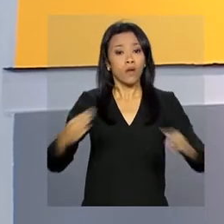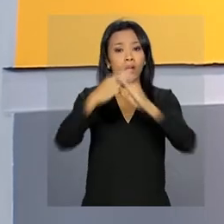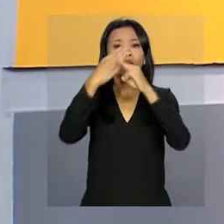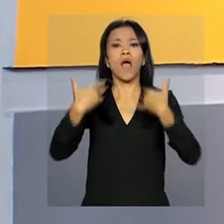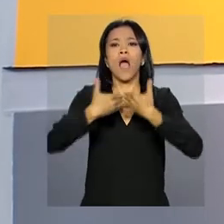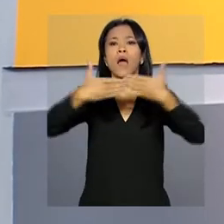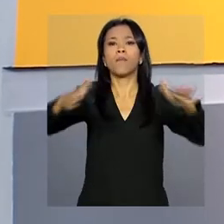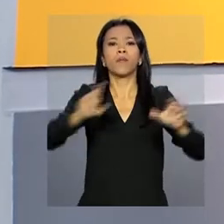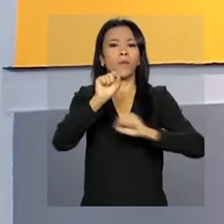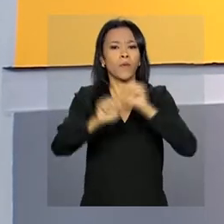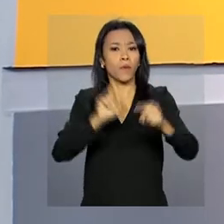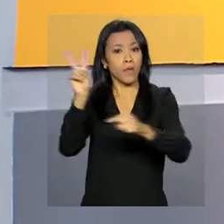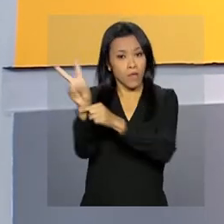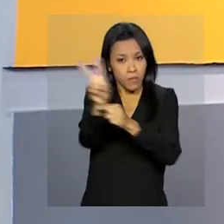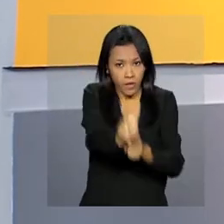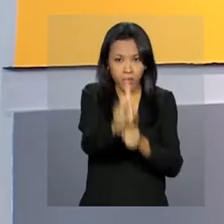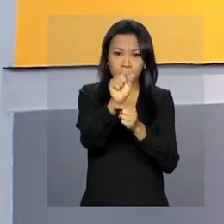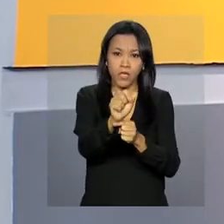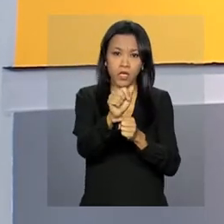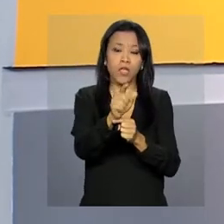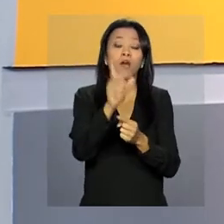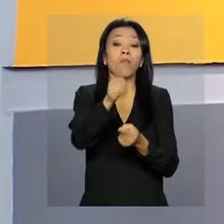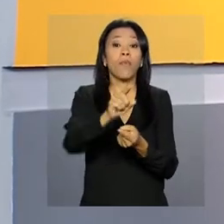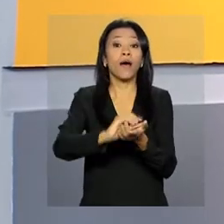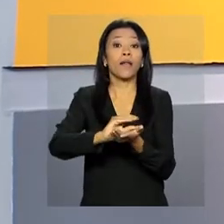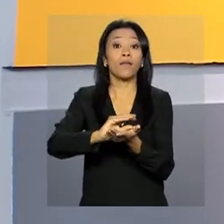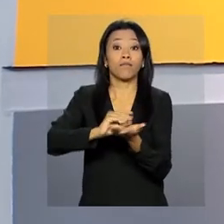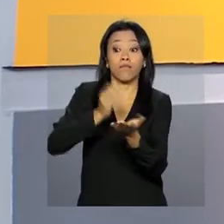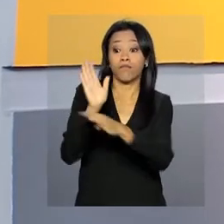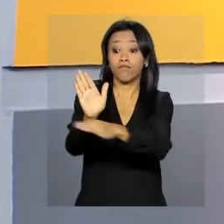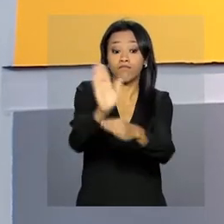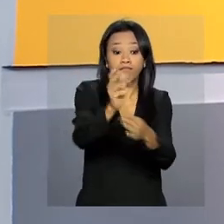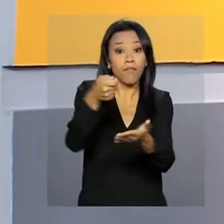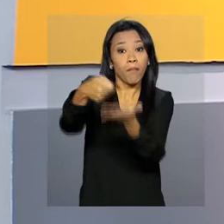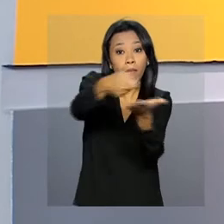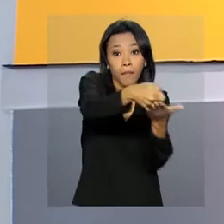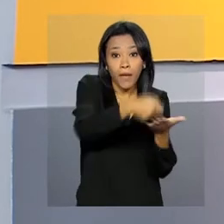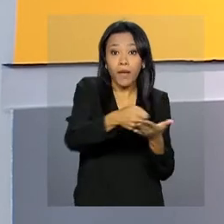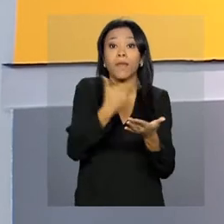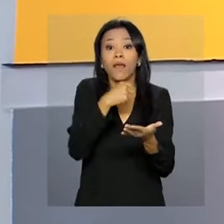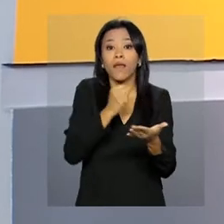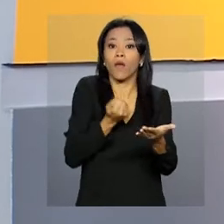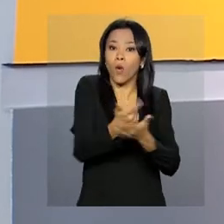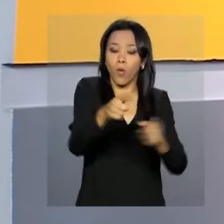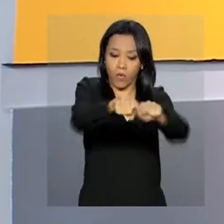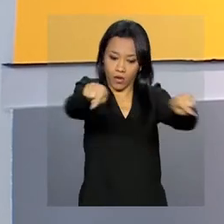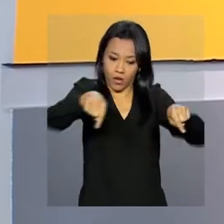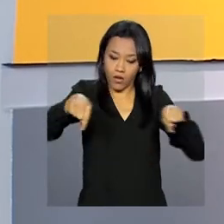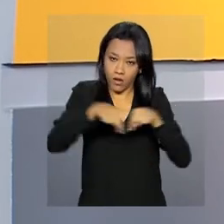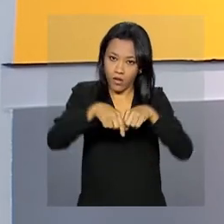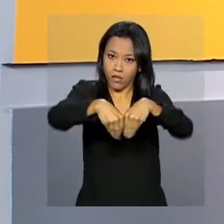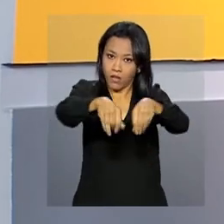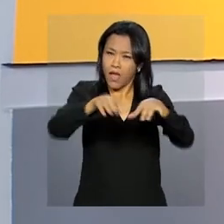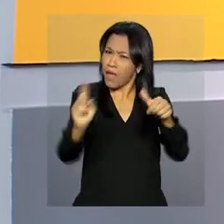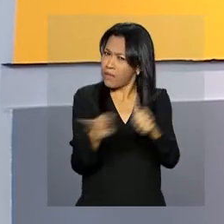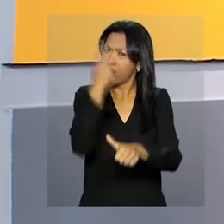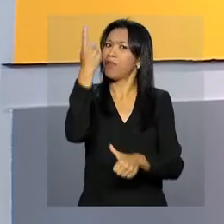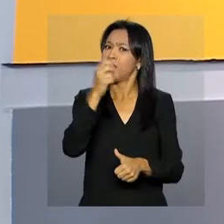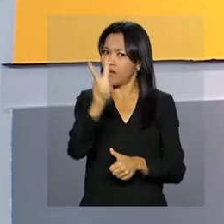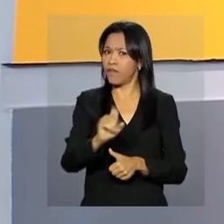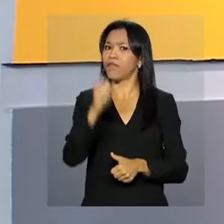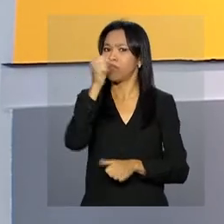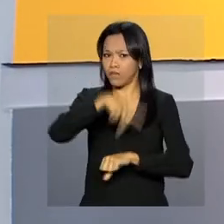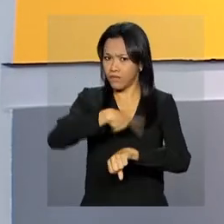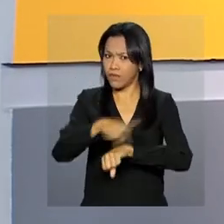abriu uma linha de crédito para financiar lotes urbanizados. O Produlote é a primeira iniciativa no país criada